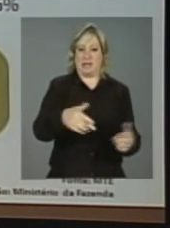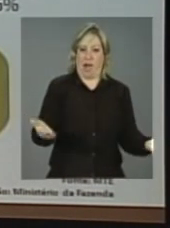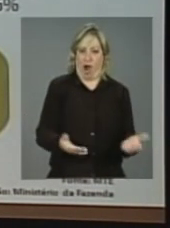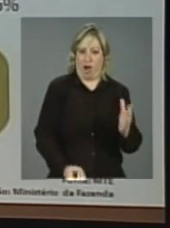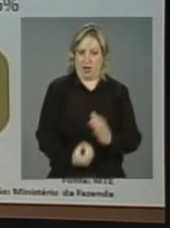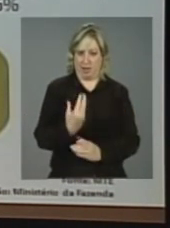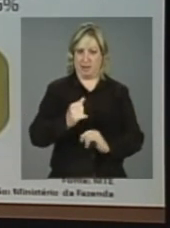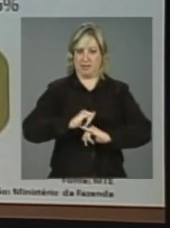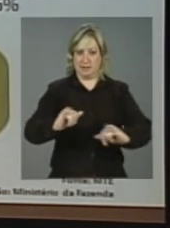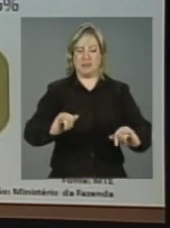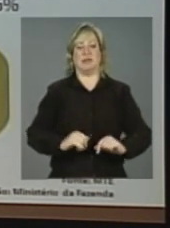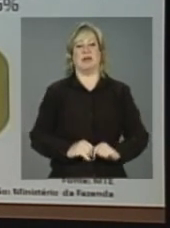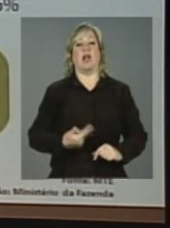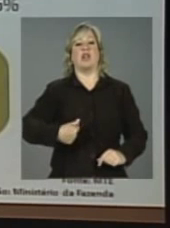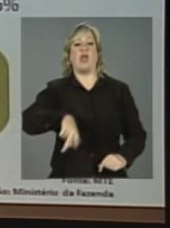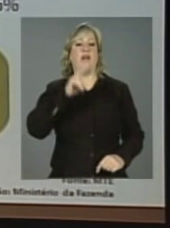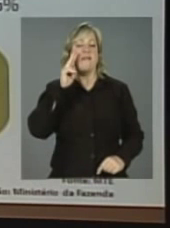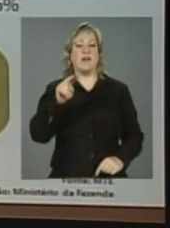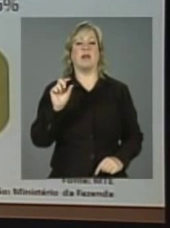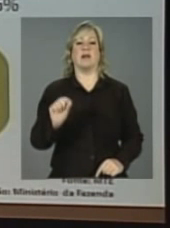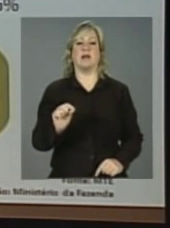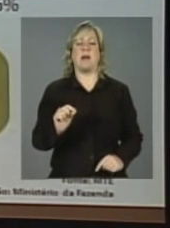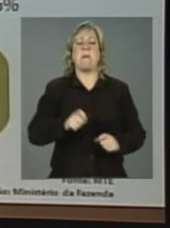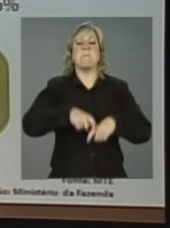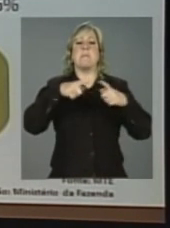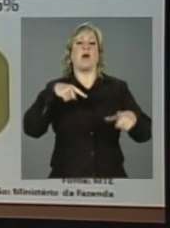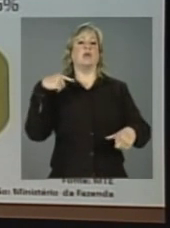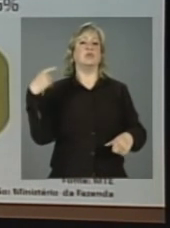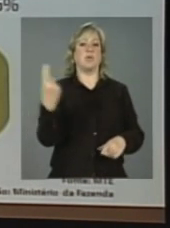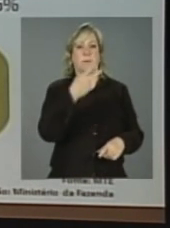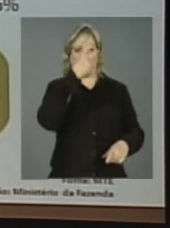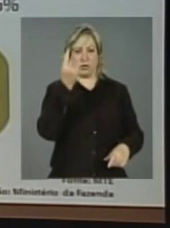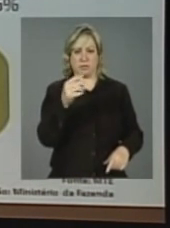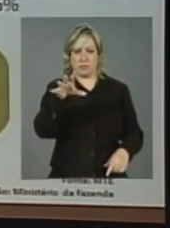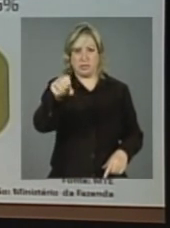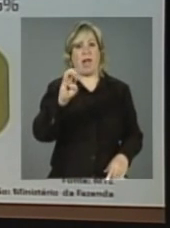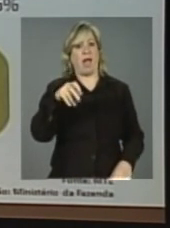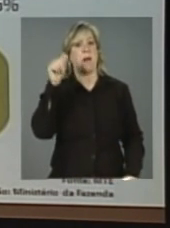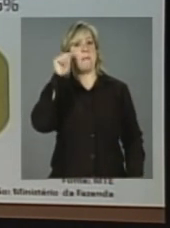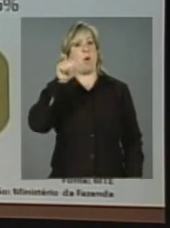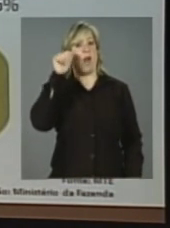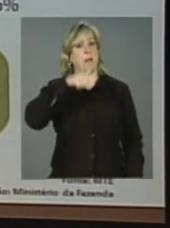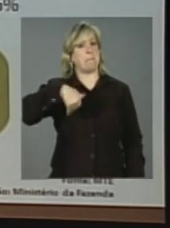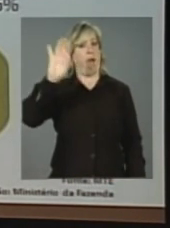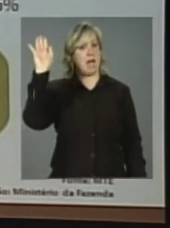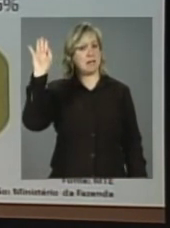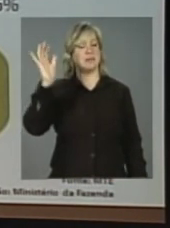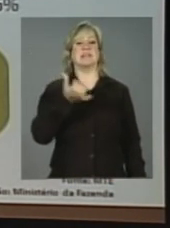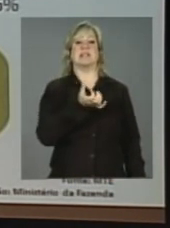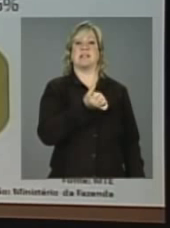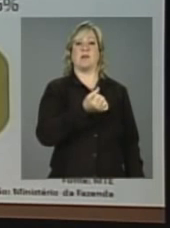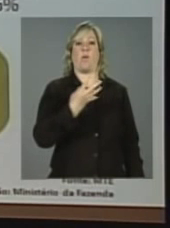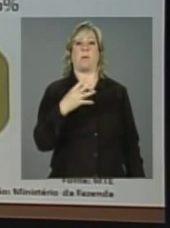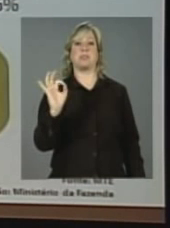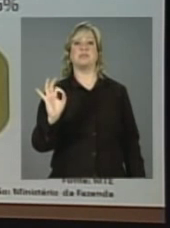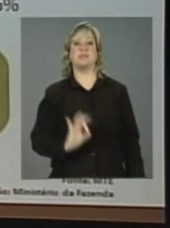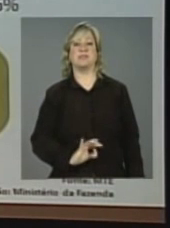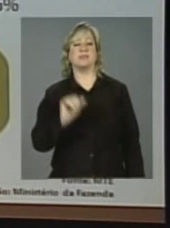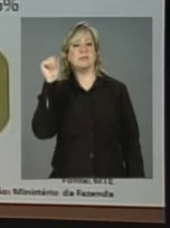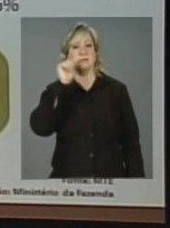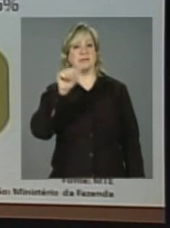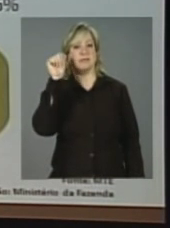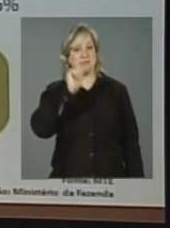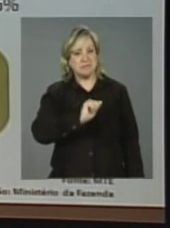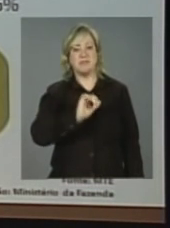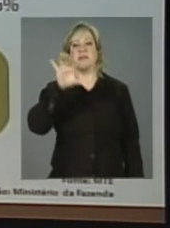lançando, nós notamos que a maioria dos tomadores são as mulheres. 64% das